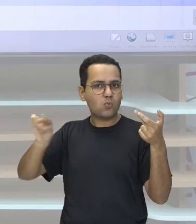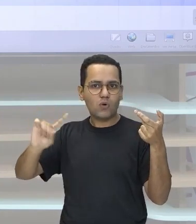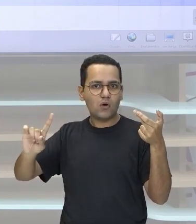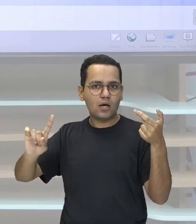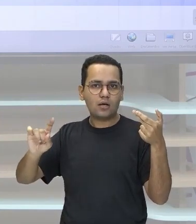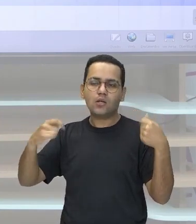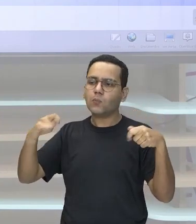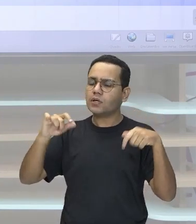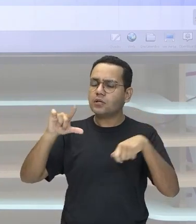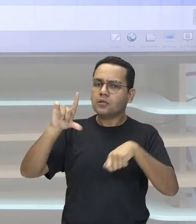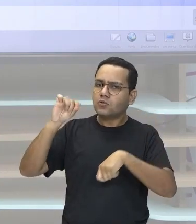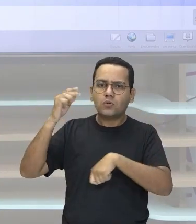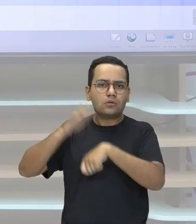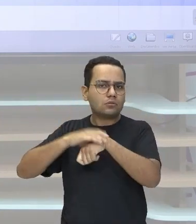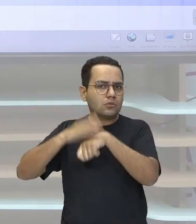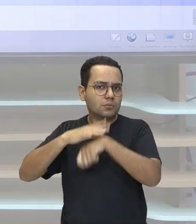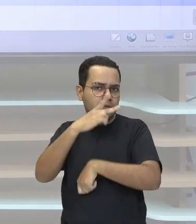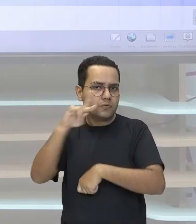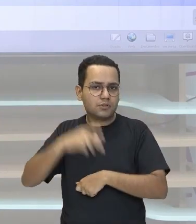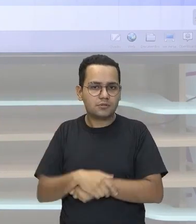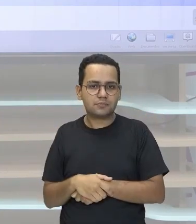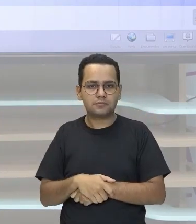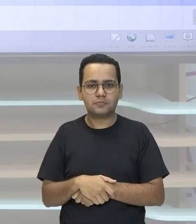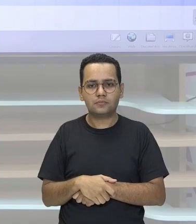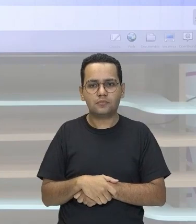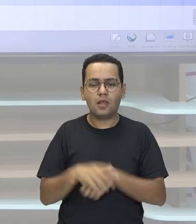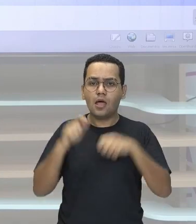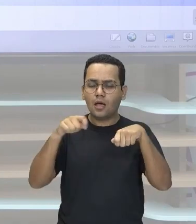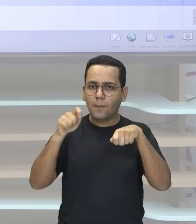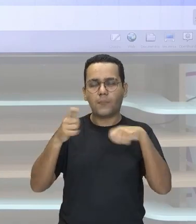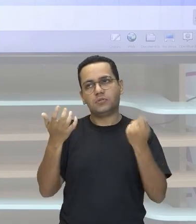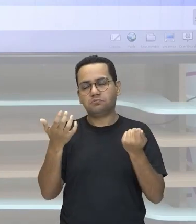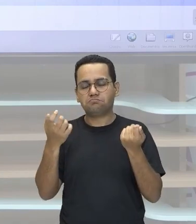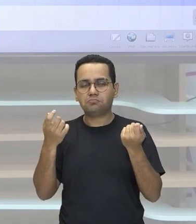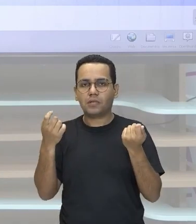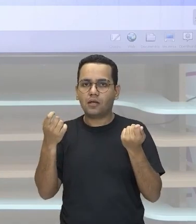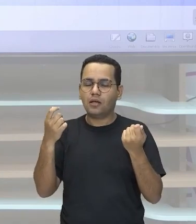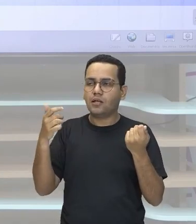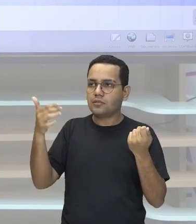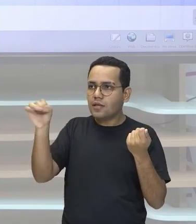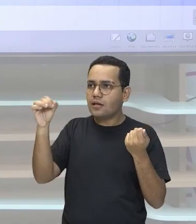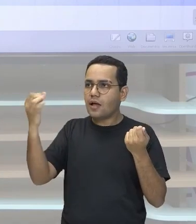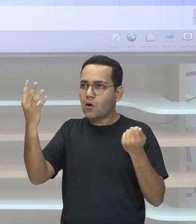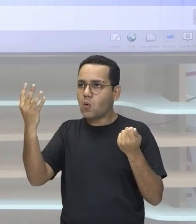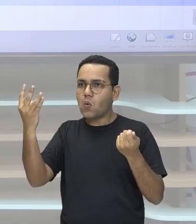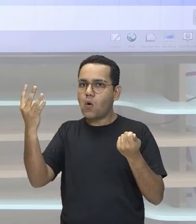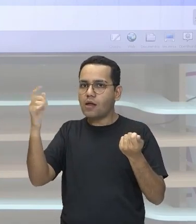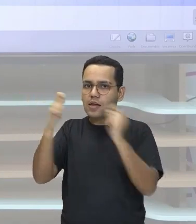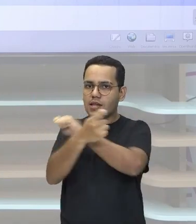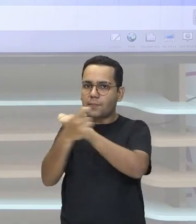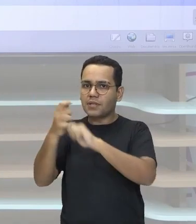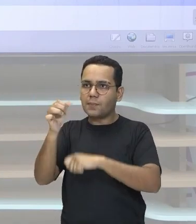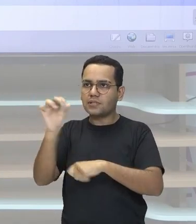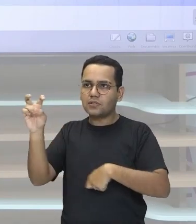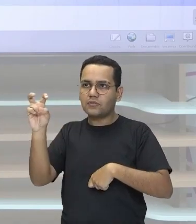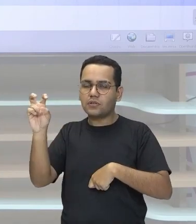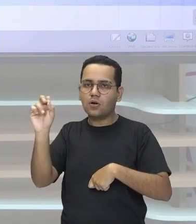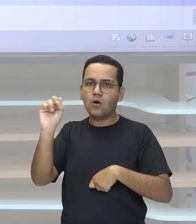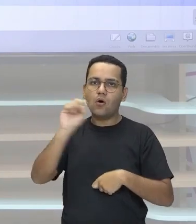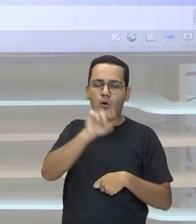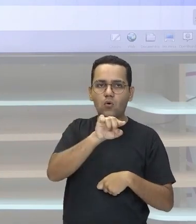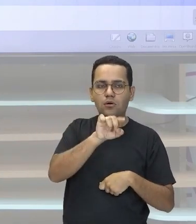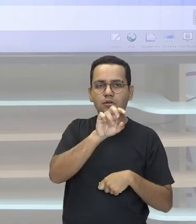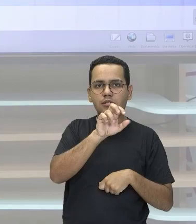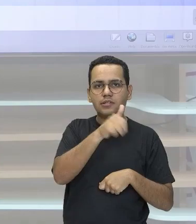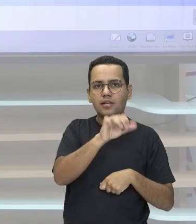Se você quer trazer a 10 elevado a 4 para a 10 elevado a 5 Ou se você vai fazer o 10 elevado a 5 para a 10 elevado a